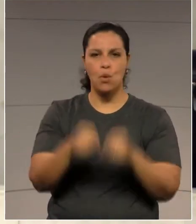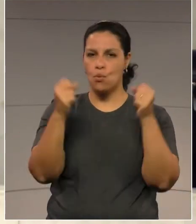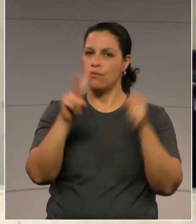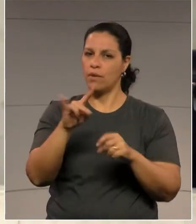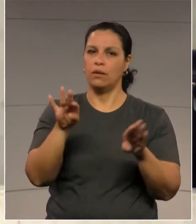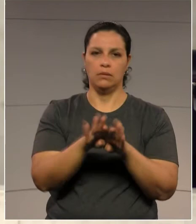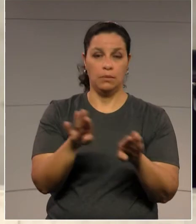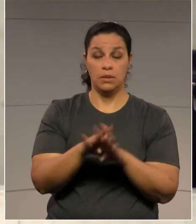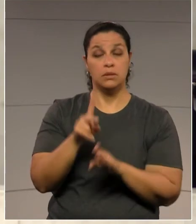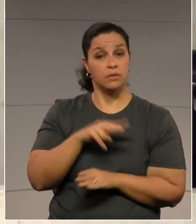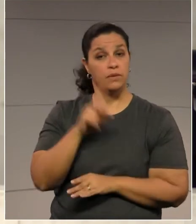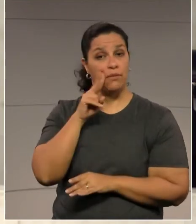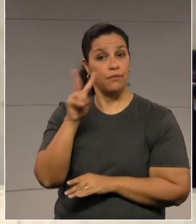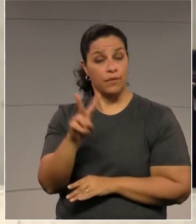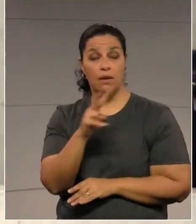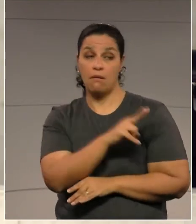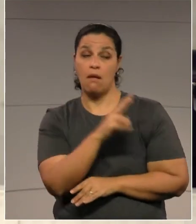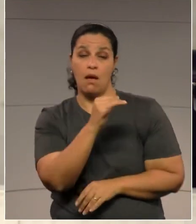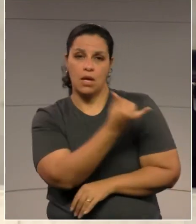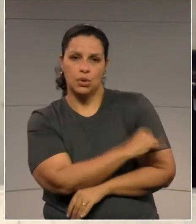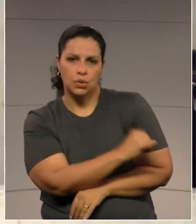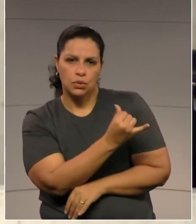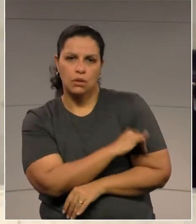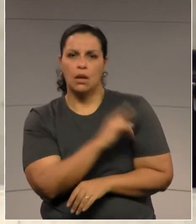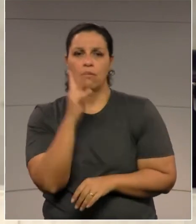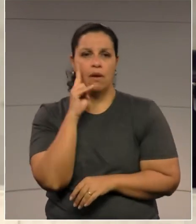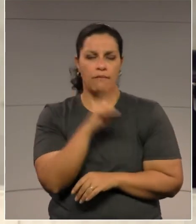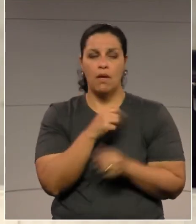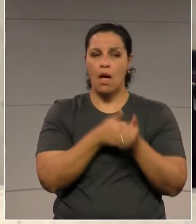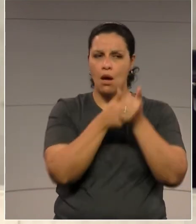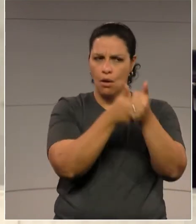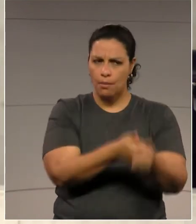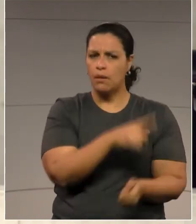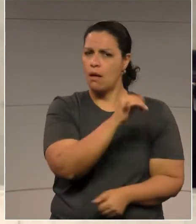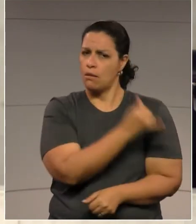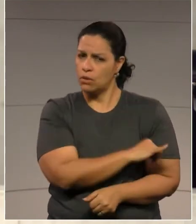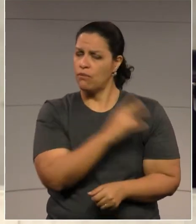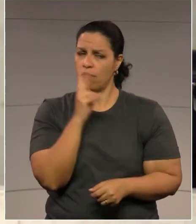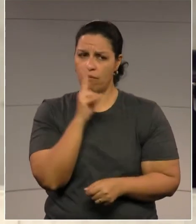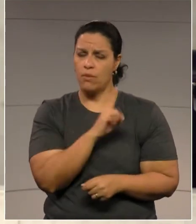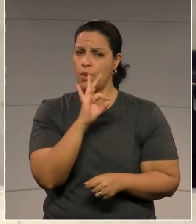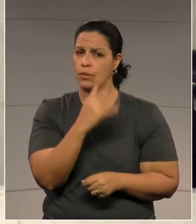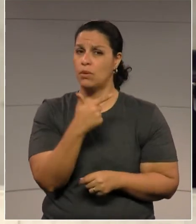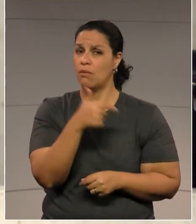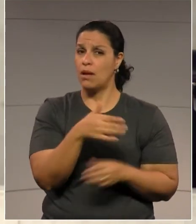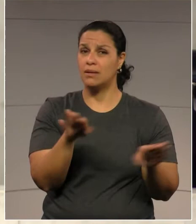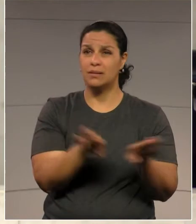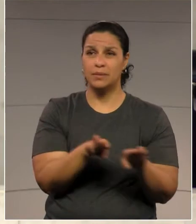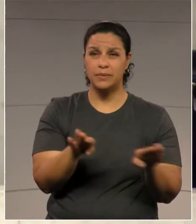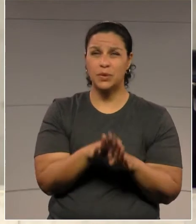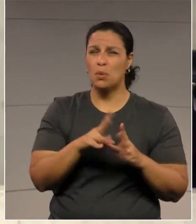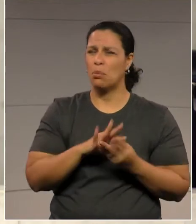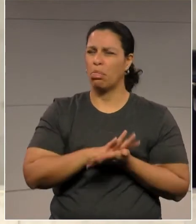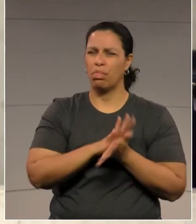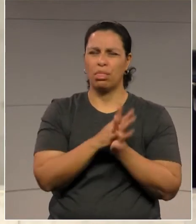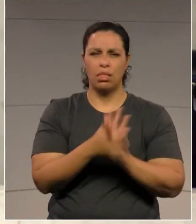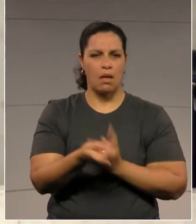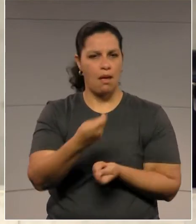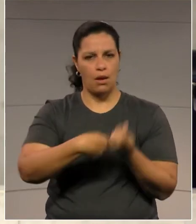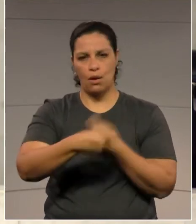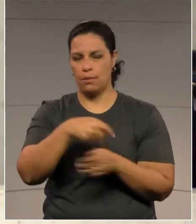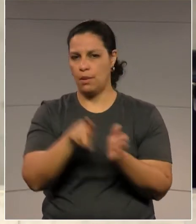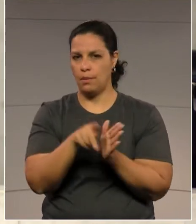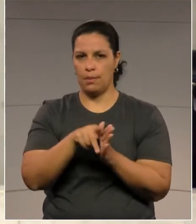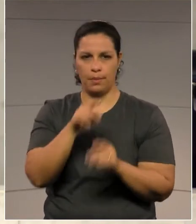E, se o senhor for no Rio de Janeiro, o senhor vai, ou acompanha no Rio de Janeiro, que o destrago que fez para a economia.